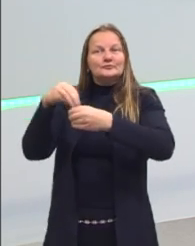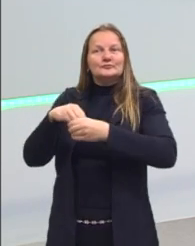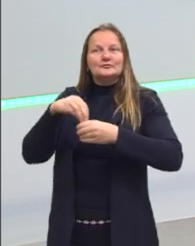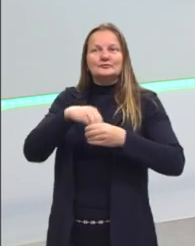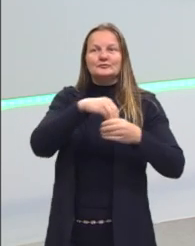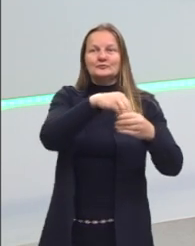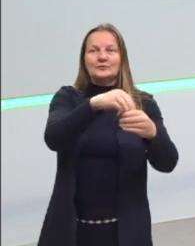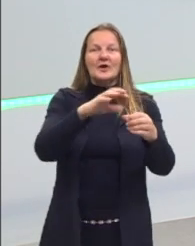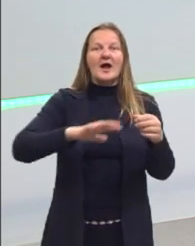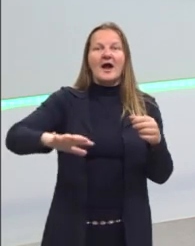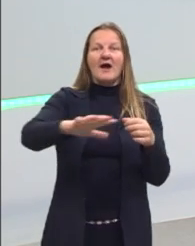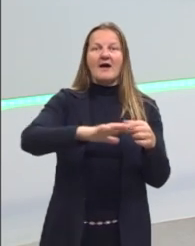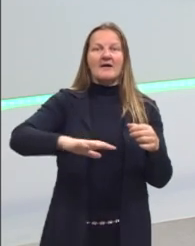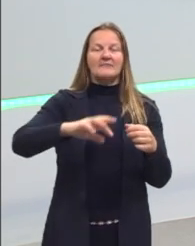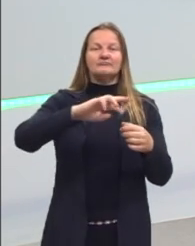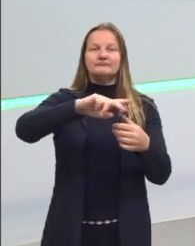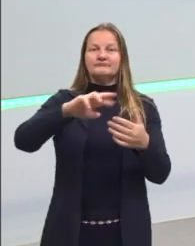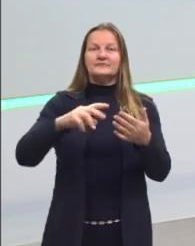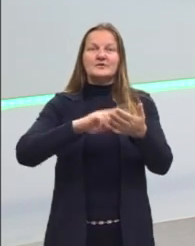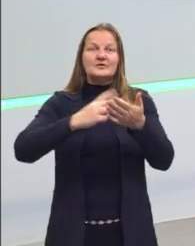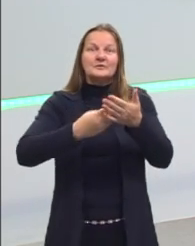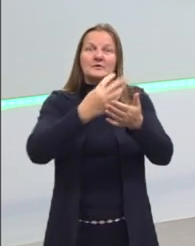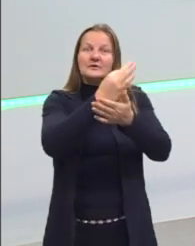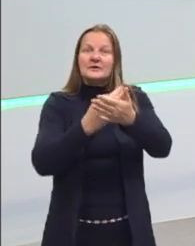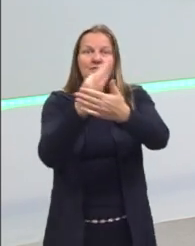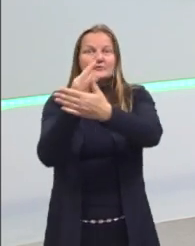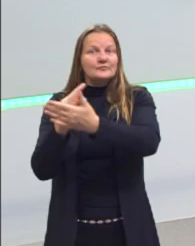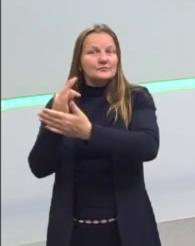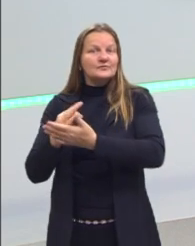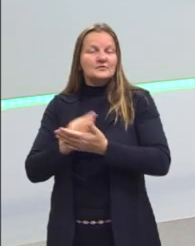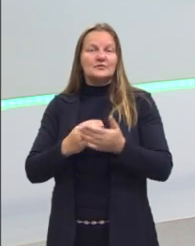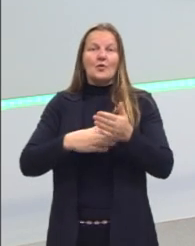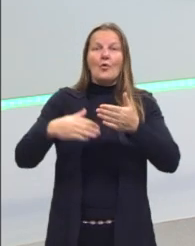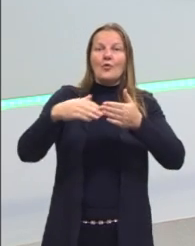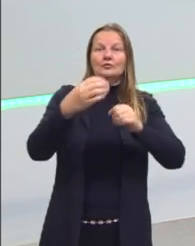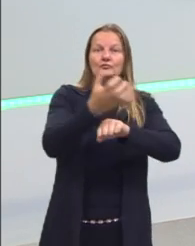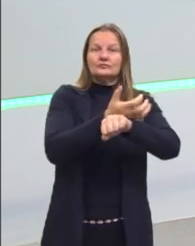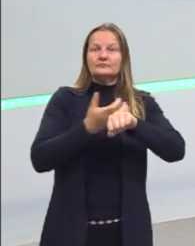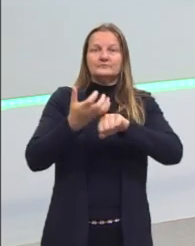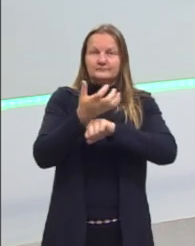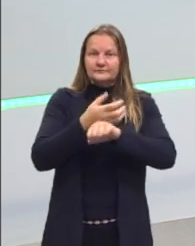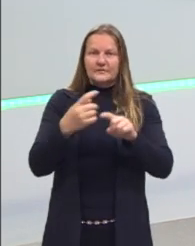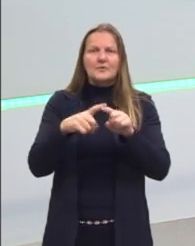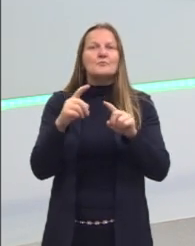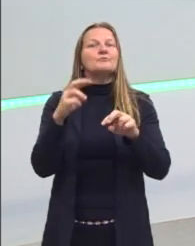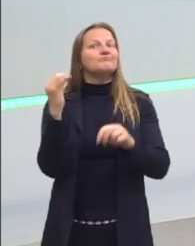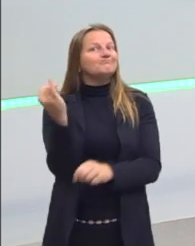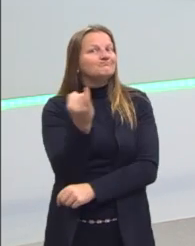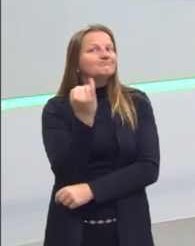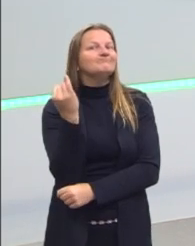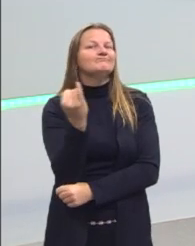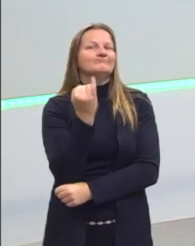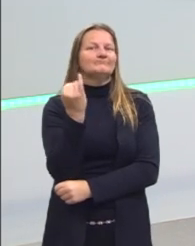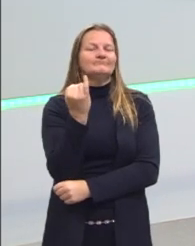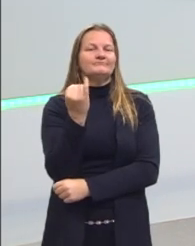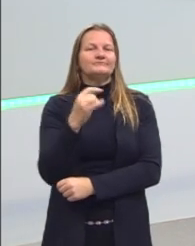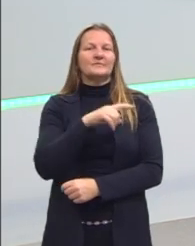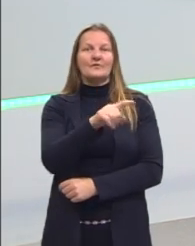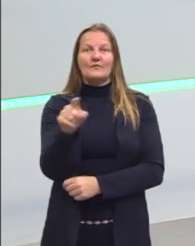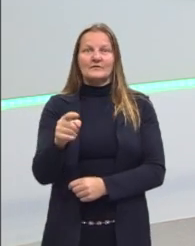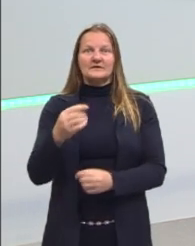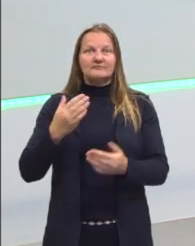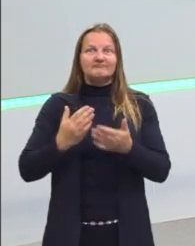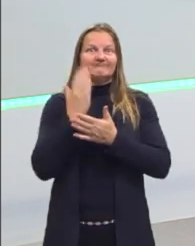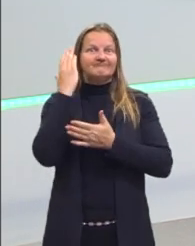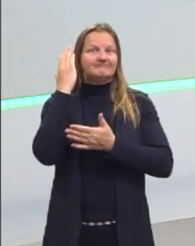adentrar aí nessa interpretação dos outros componentes curriculares. E isso colabora muito para que vocês tenham um bom